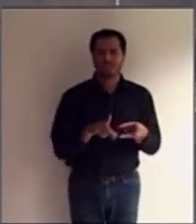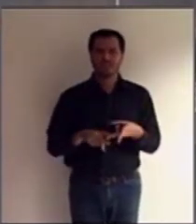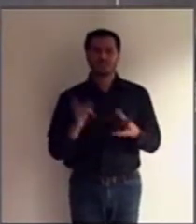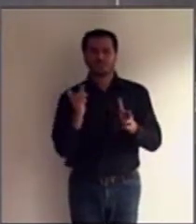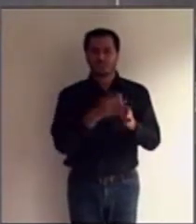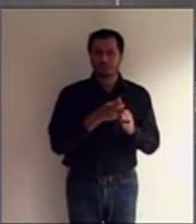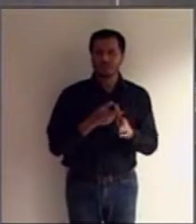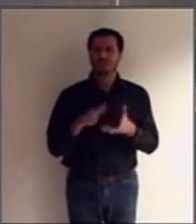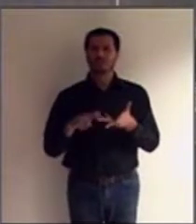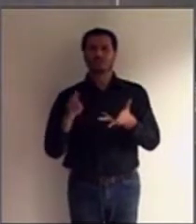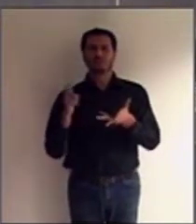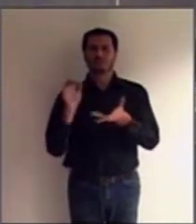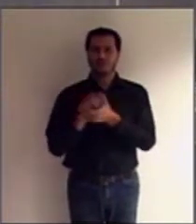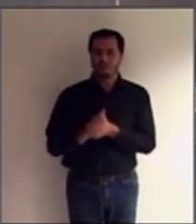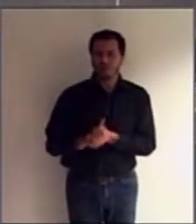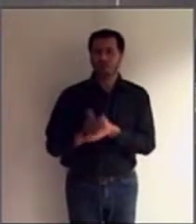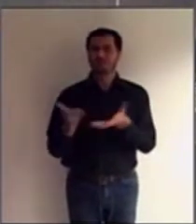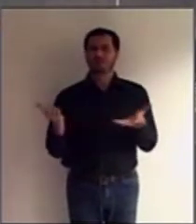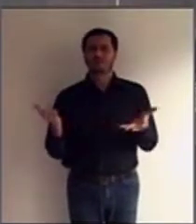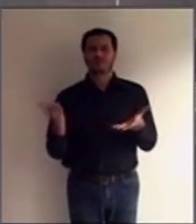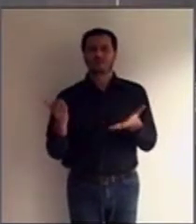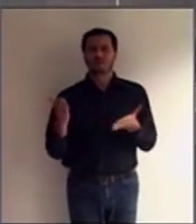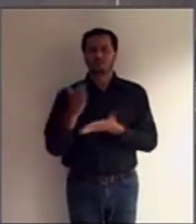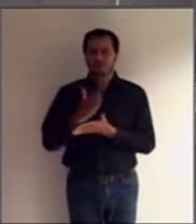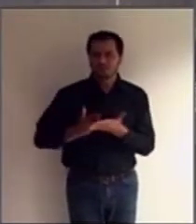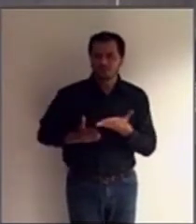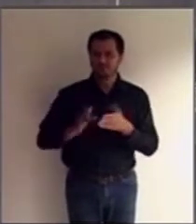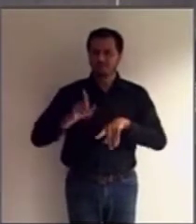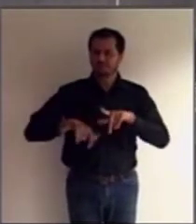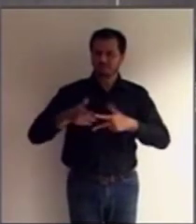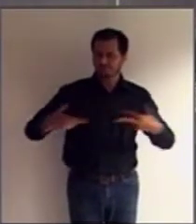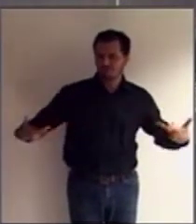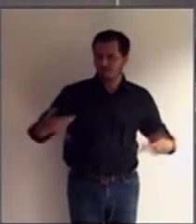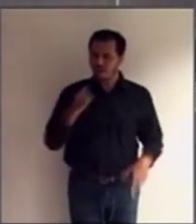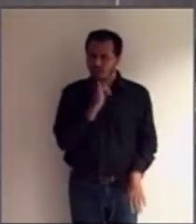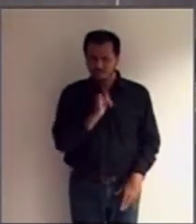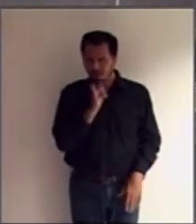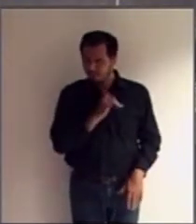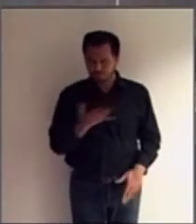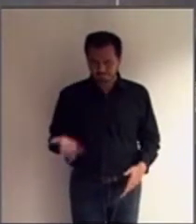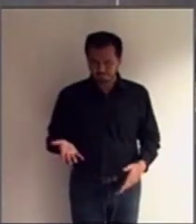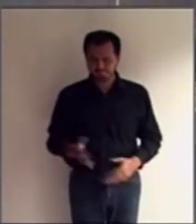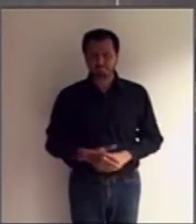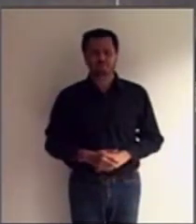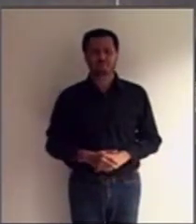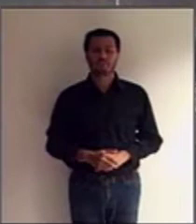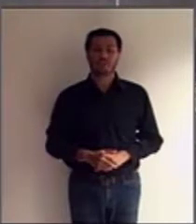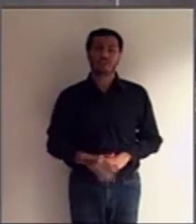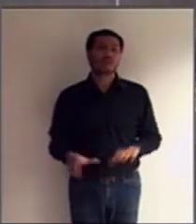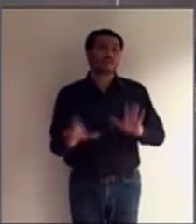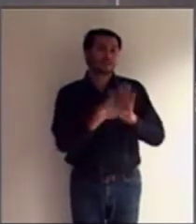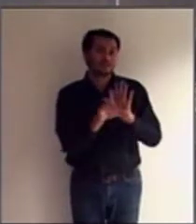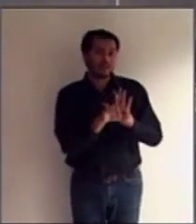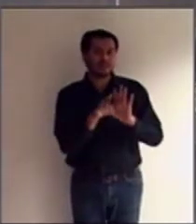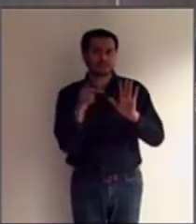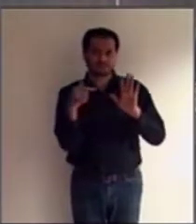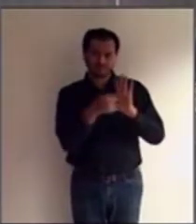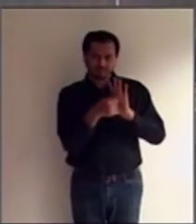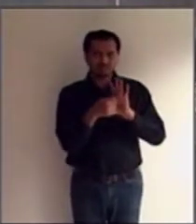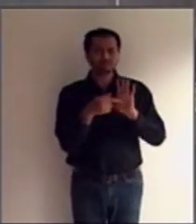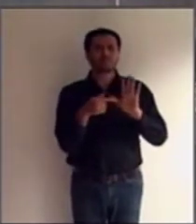hipotecar, casar com comunhão de bens, são os exemplos. A lei, nesse ponto específico,